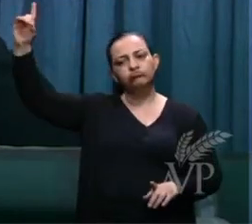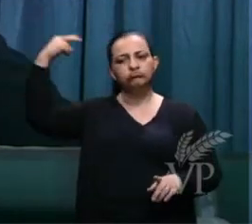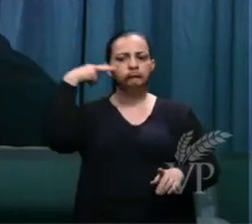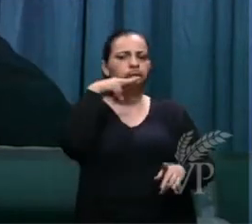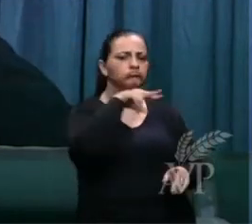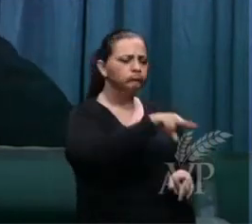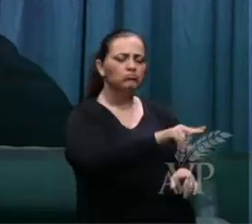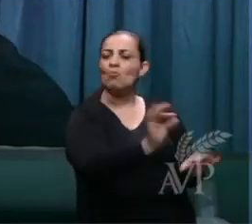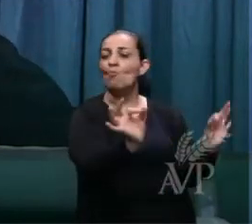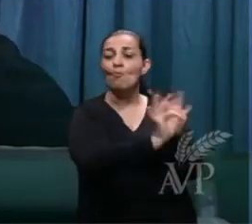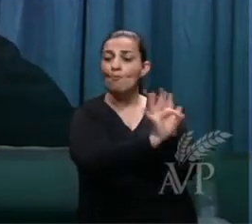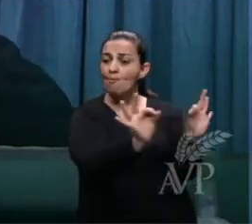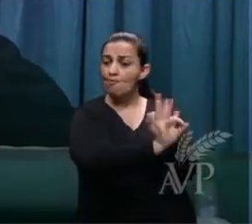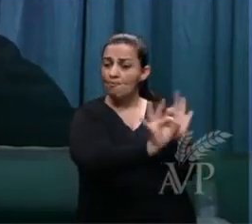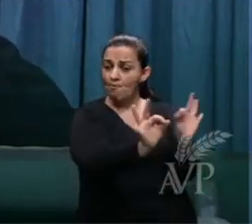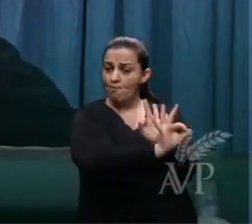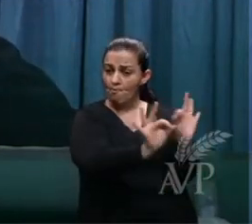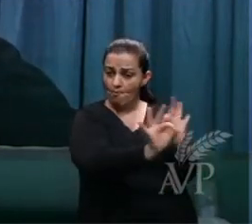não tem nada